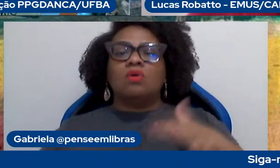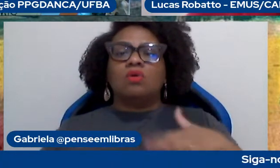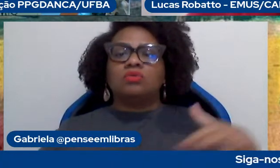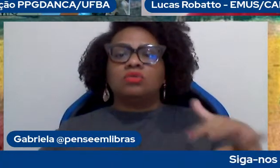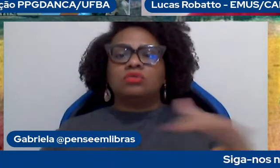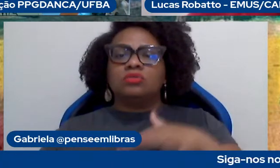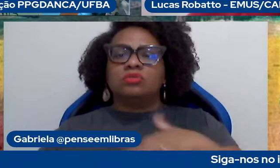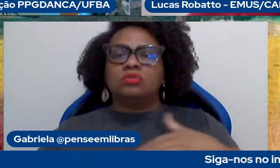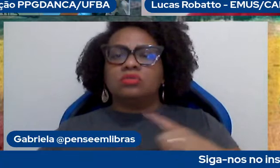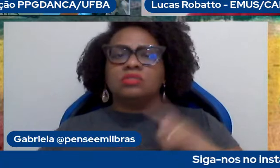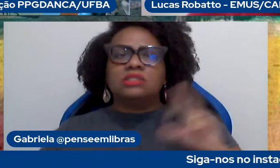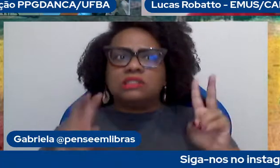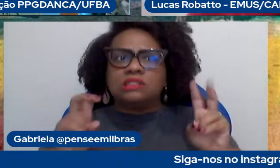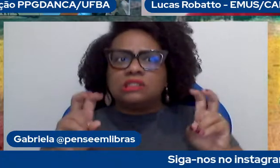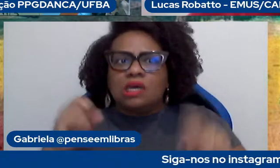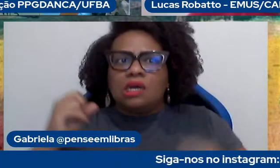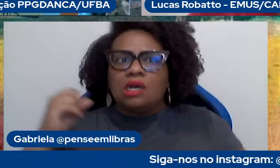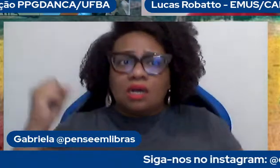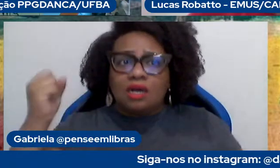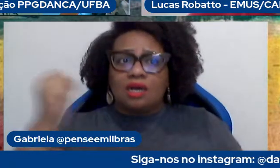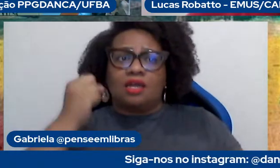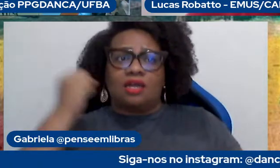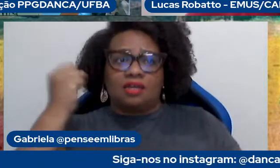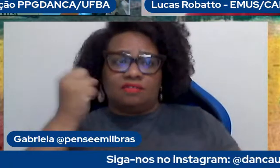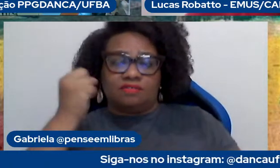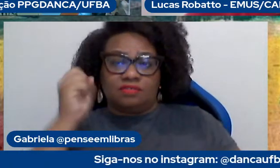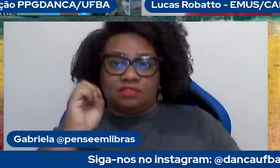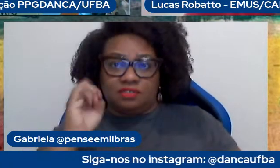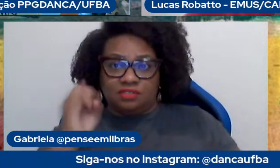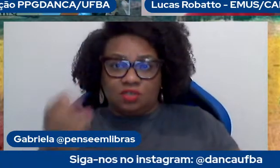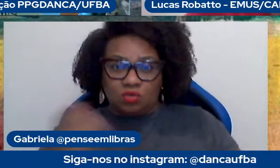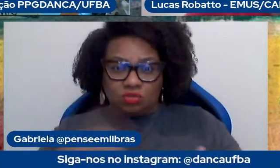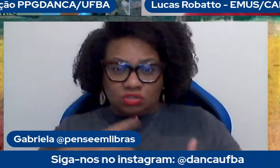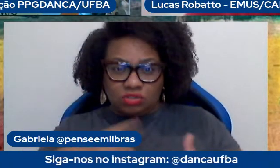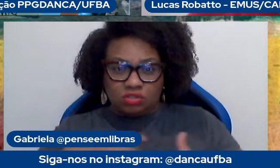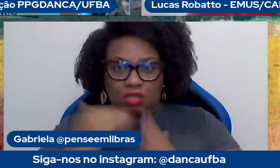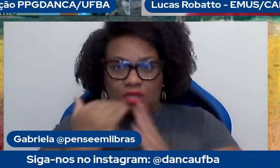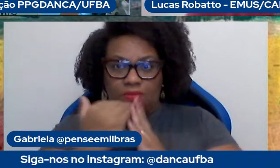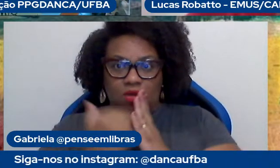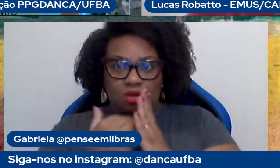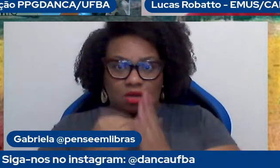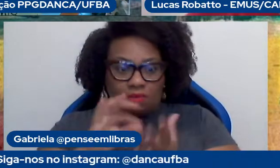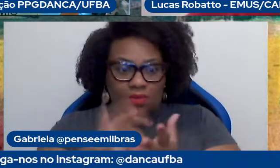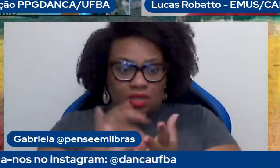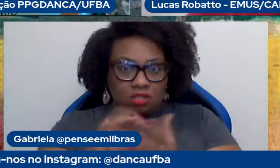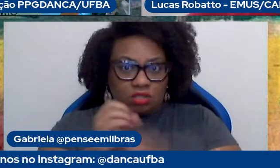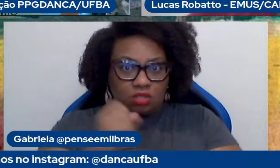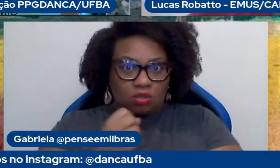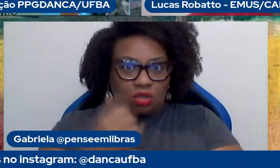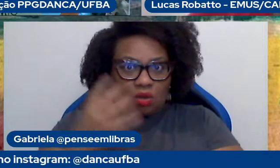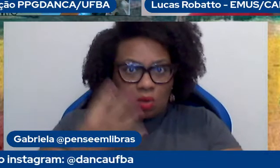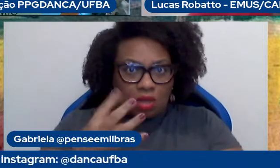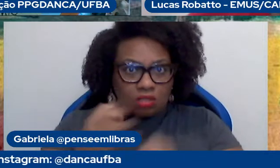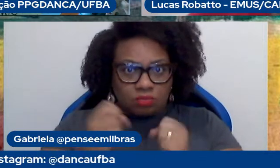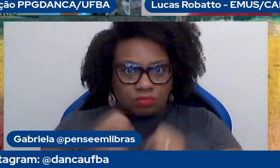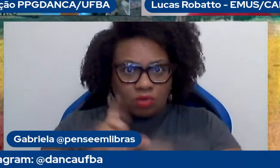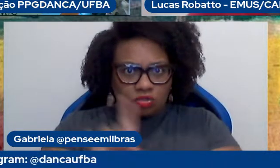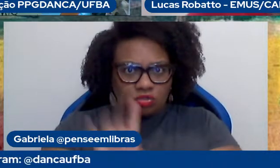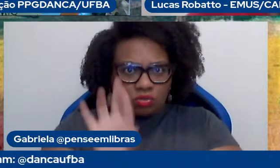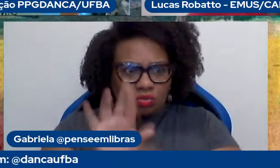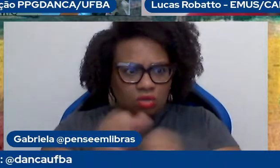muito grave também. Se a gente tem um programa hoje, nota 4, que pode abrir um doutorado, abre um APCN, aprova o seu doutorado, o curso começa,